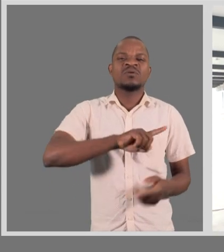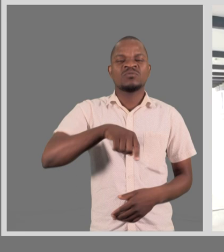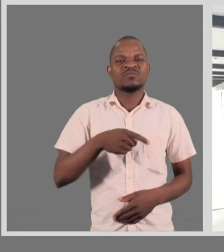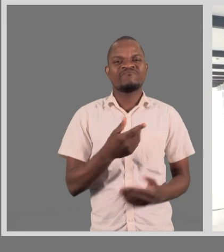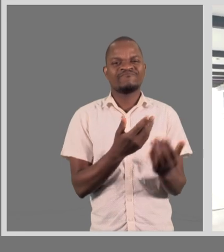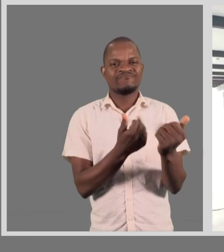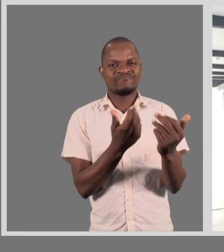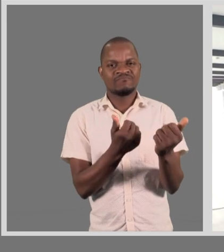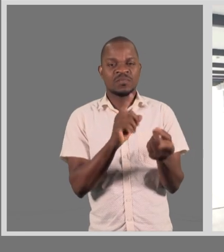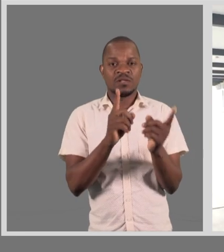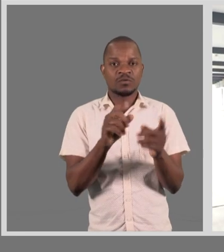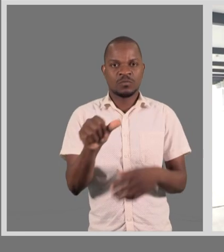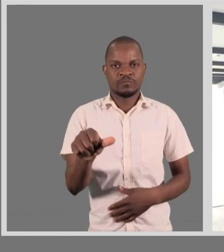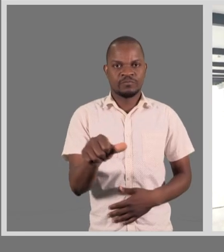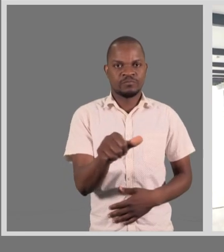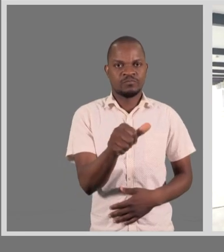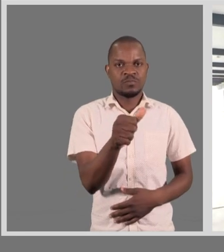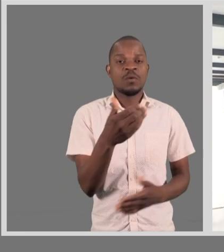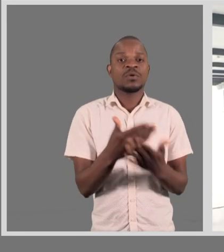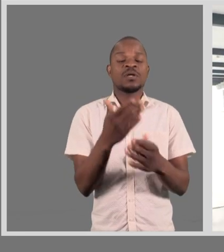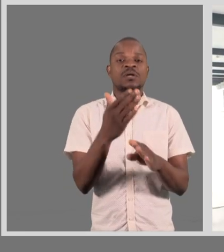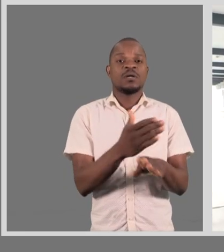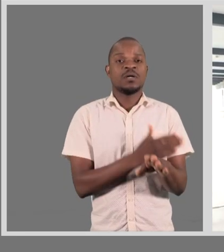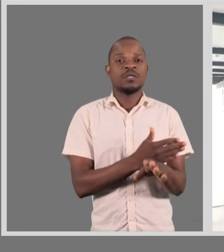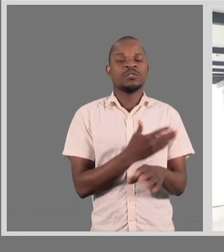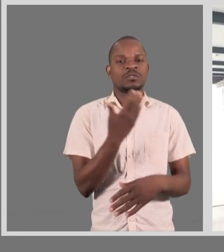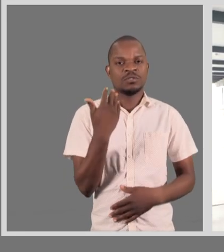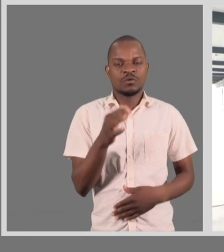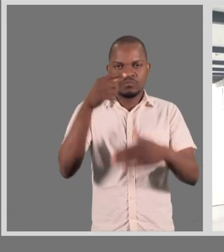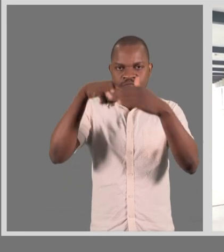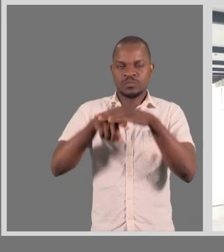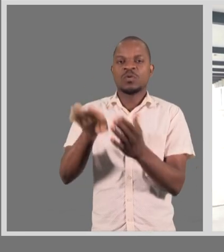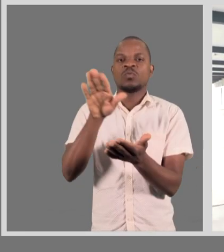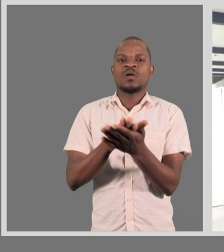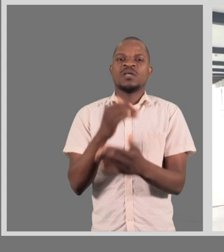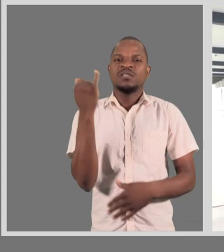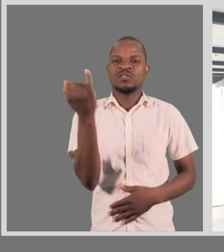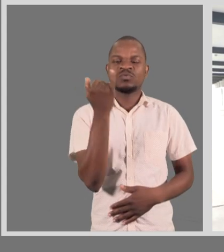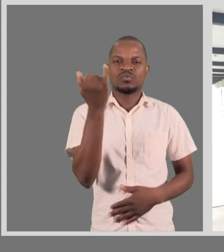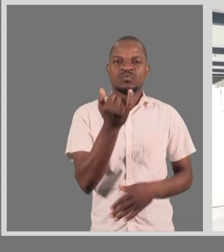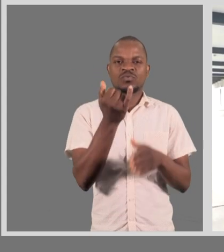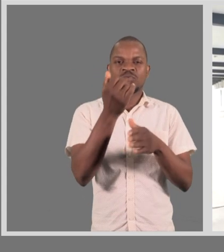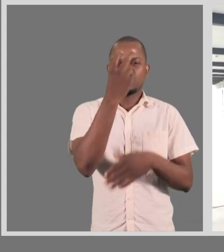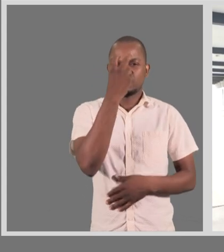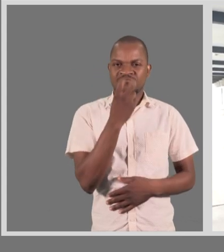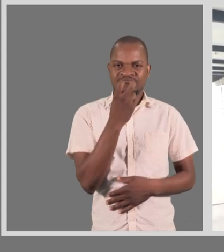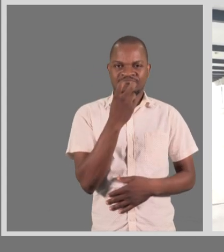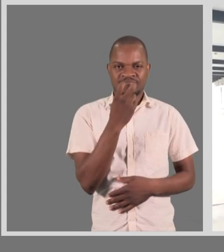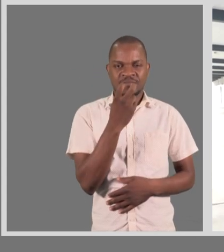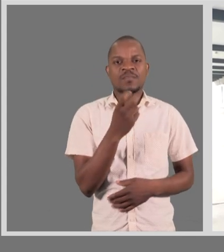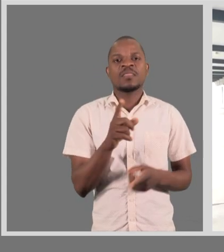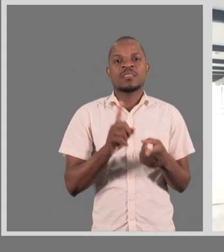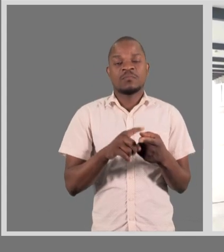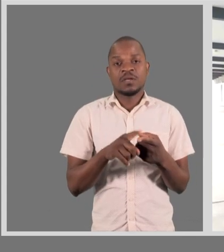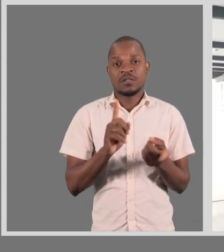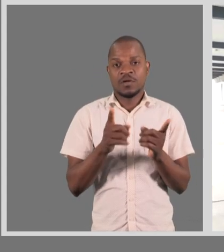Aprendizagem melhore, uma vez que nas ocasiões anteriores temos recorrido aos estudos de ciências visual e esperamos que